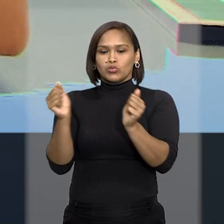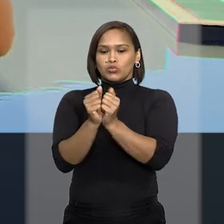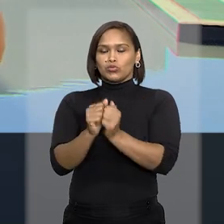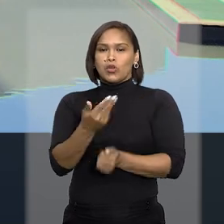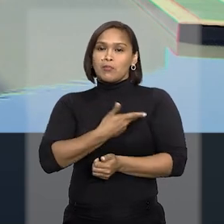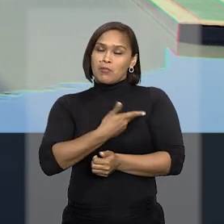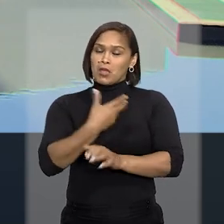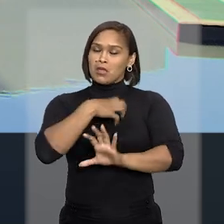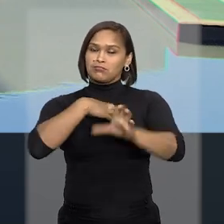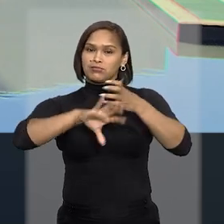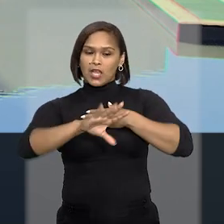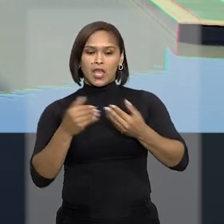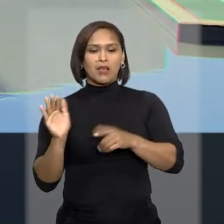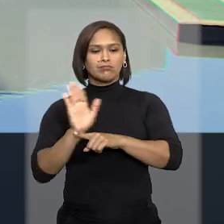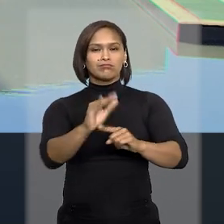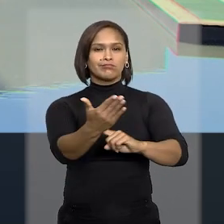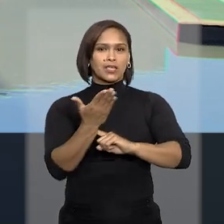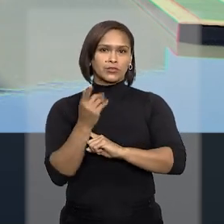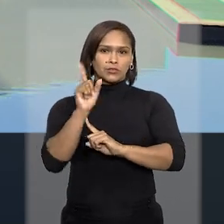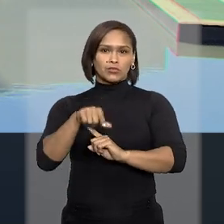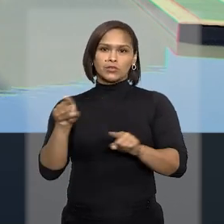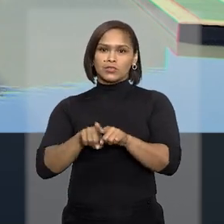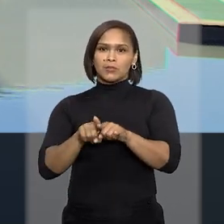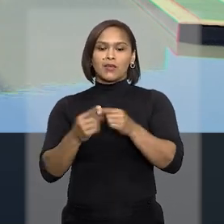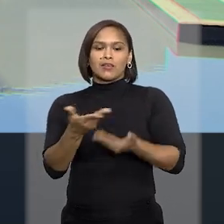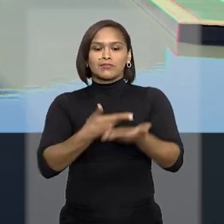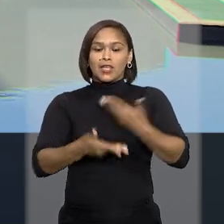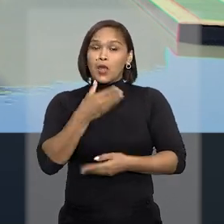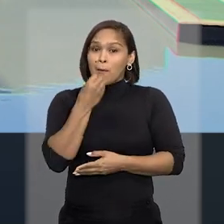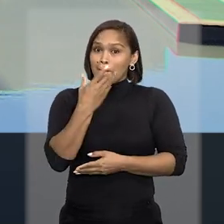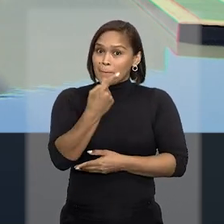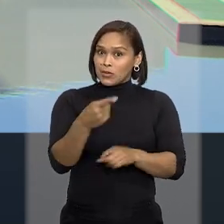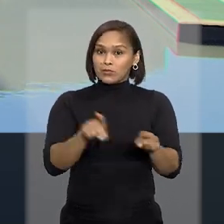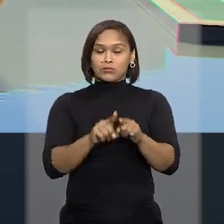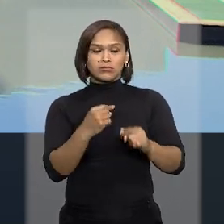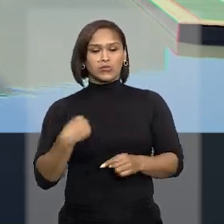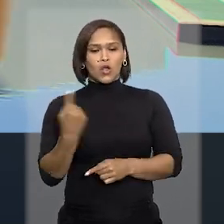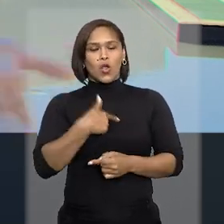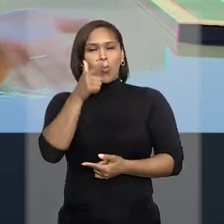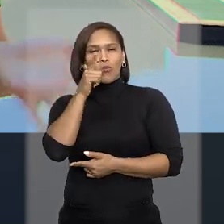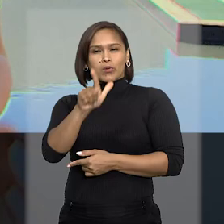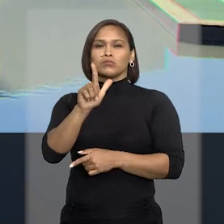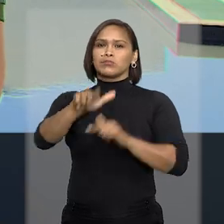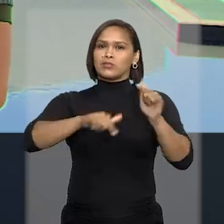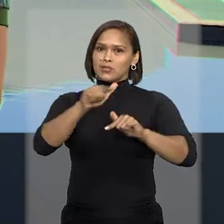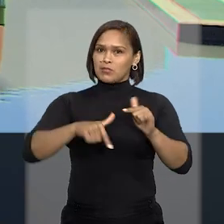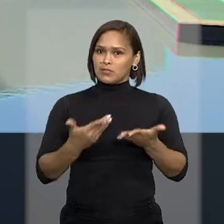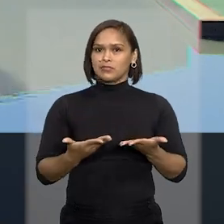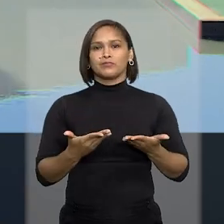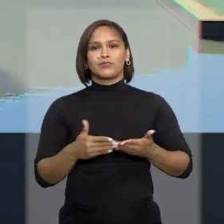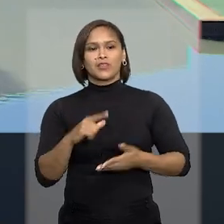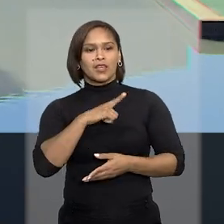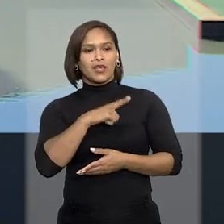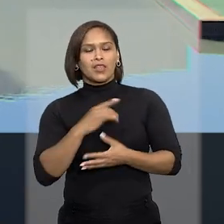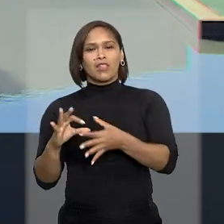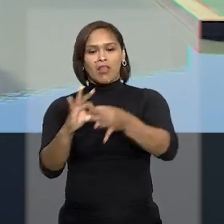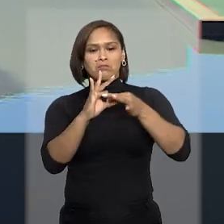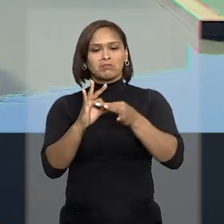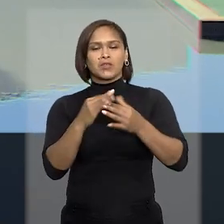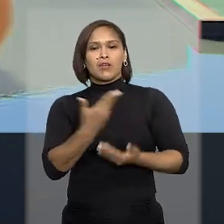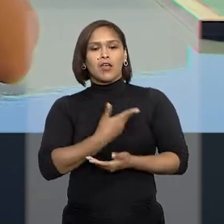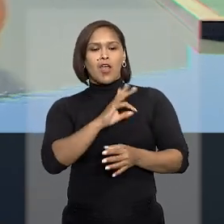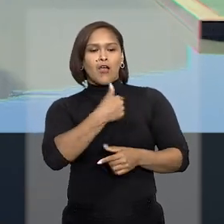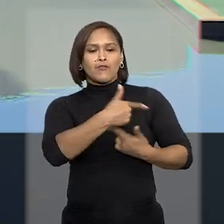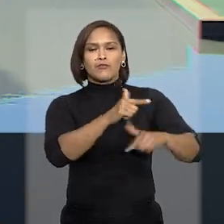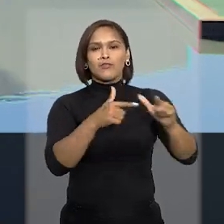colegas, onde há empatia, um ajuda o outro. Essa relação é muito boa e assim a gente consegue executar um bom trabalho até hoje. A gente tem até mesmo uma